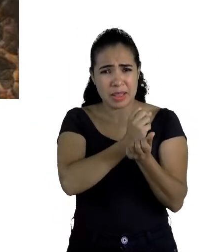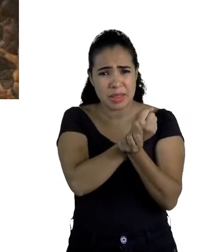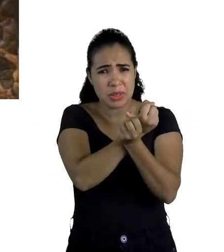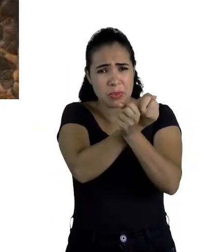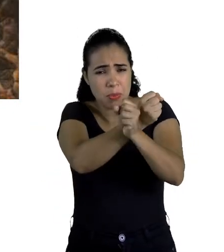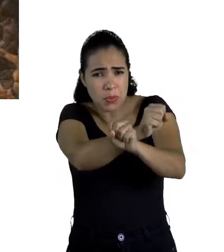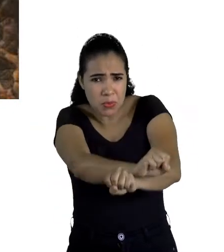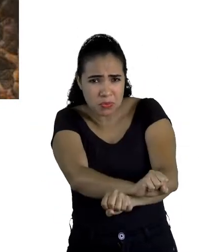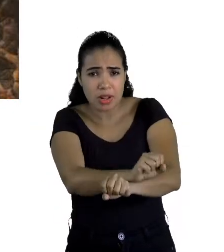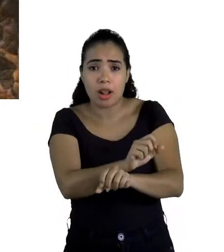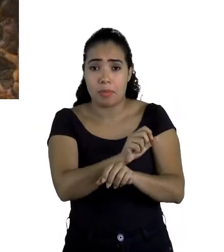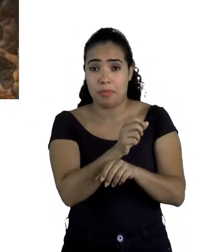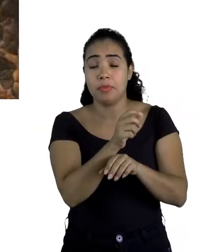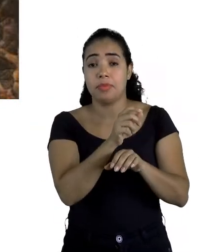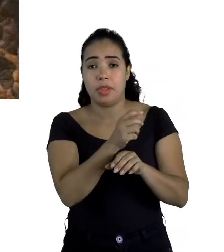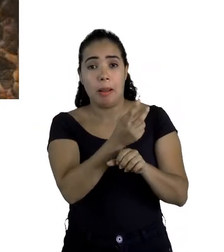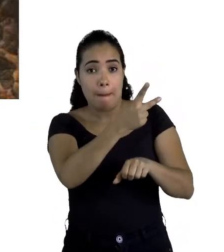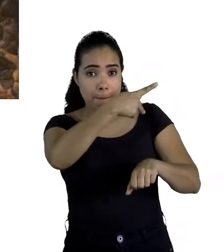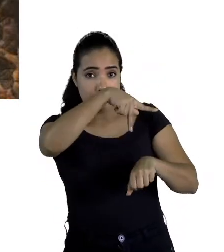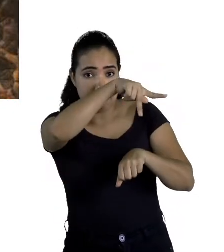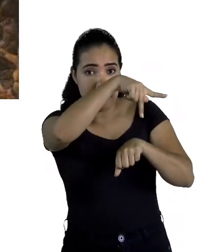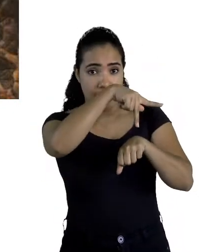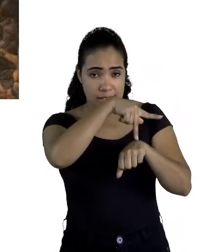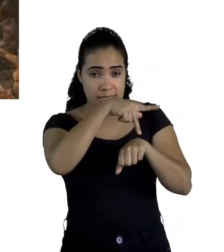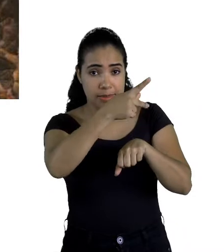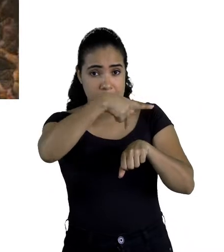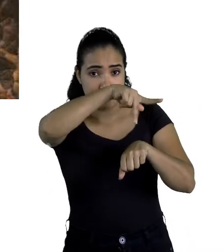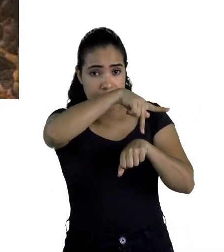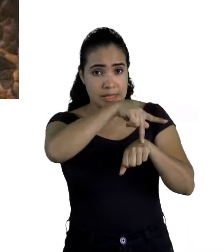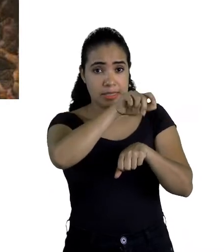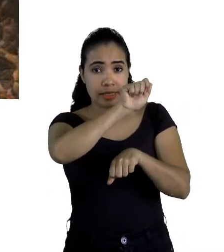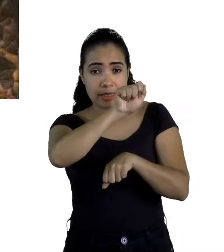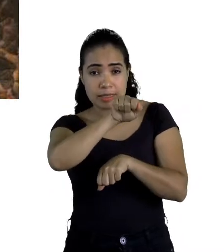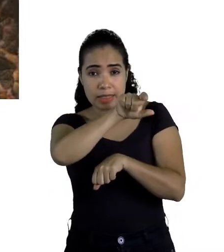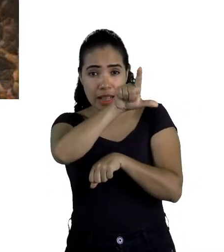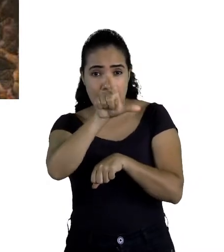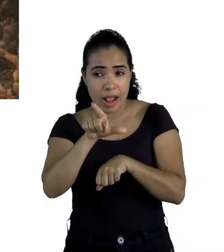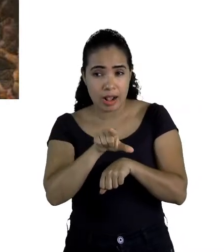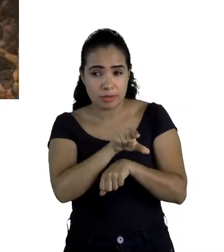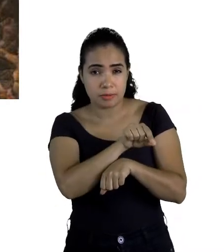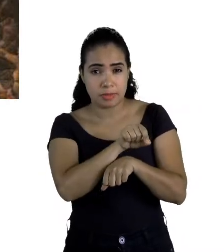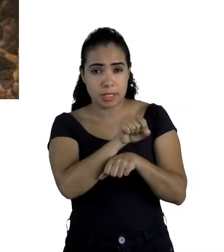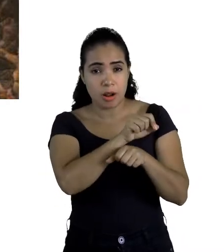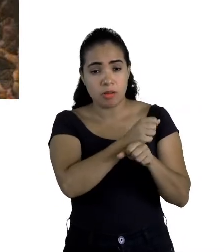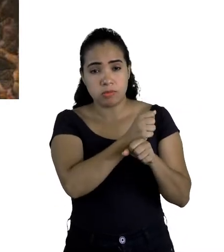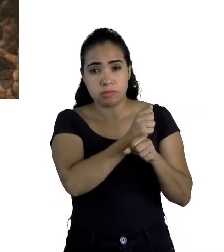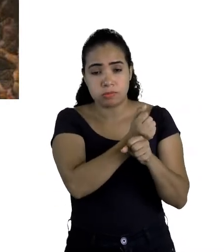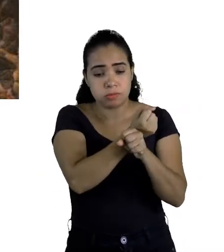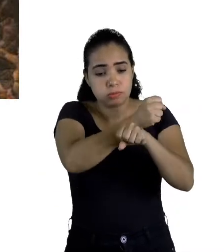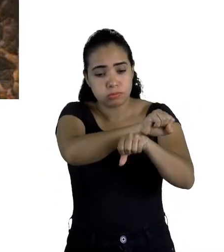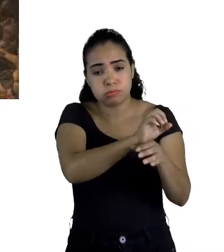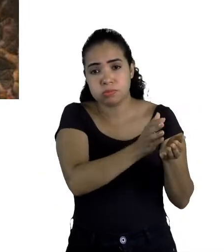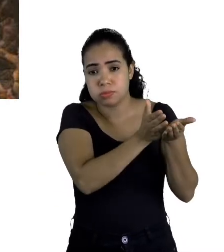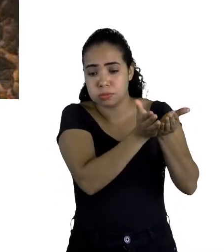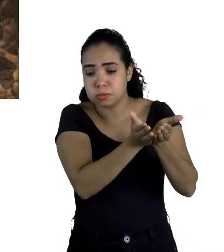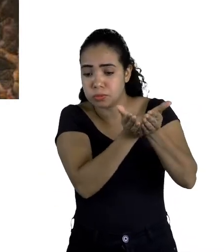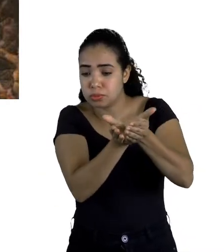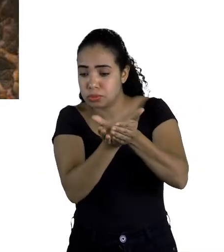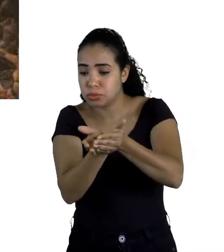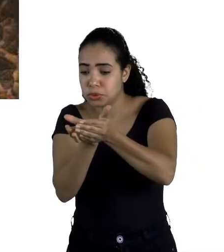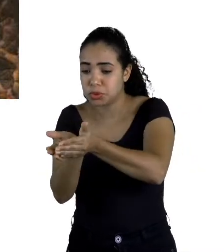trazidos da África através dos navios que ficaram conhecidos como navios negreiros.